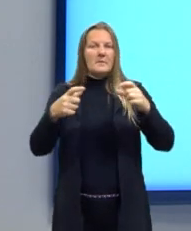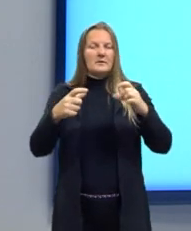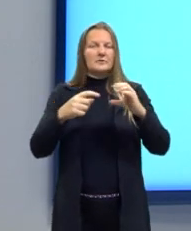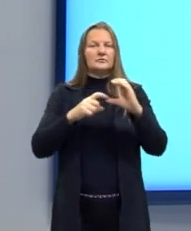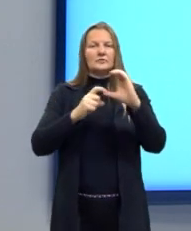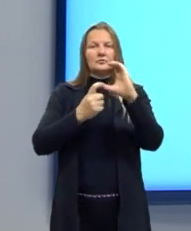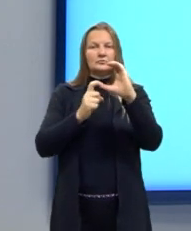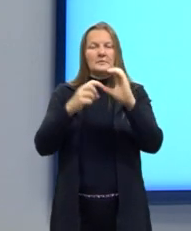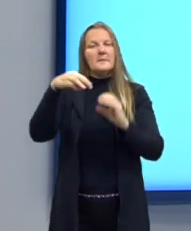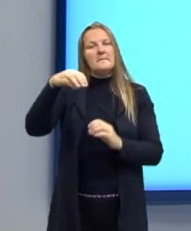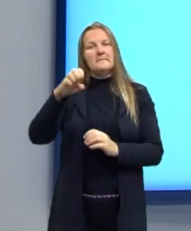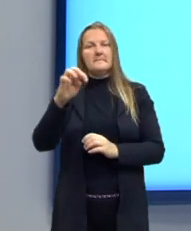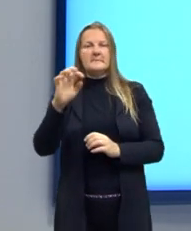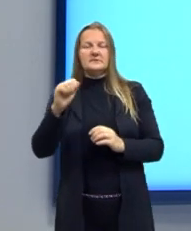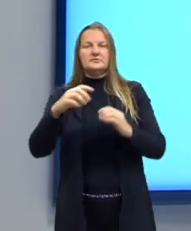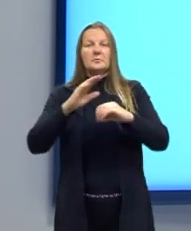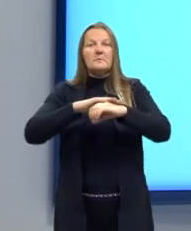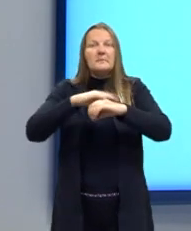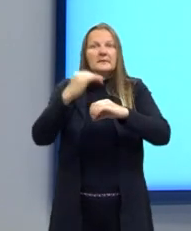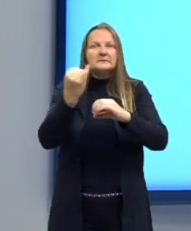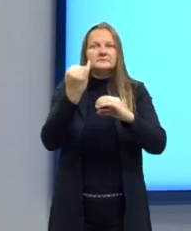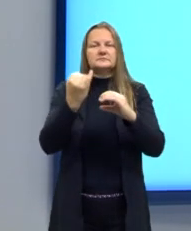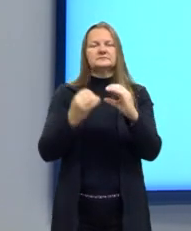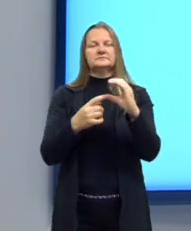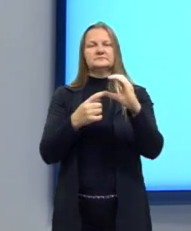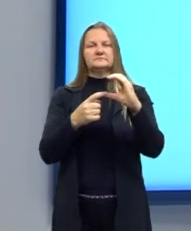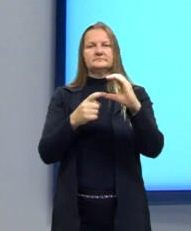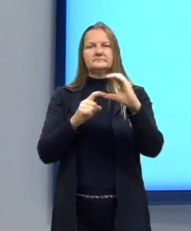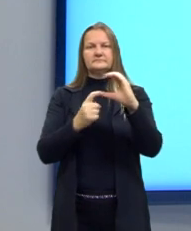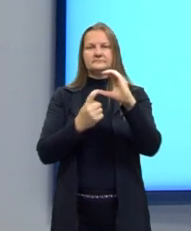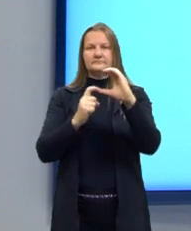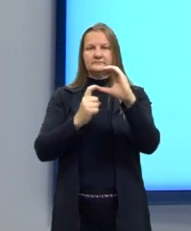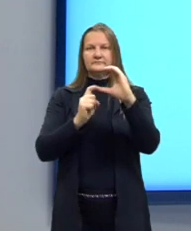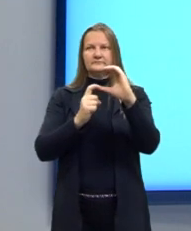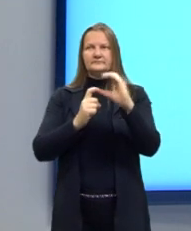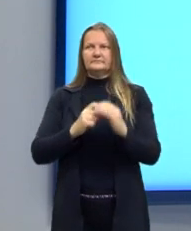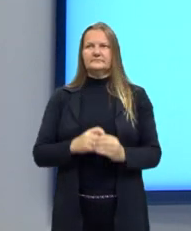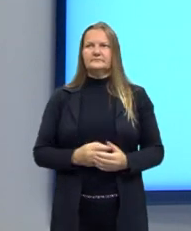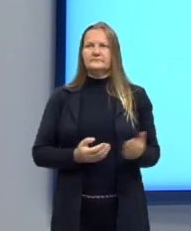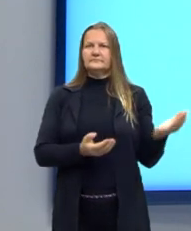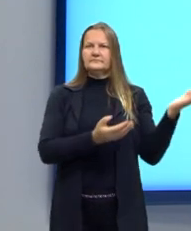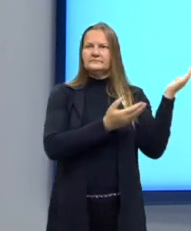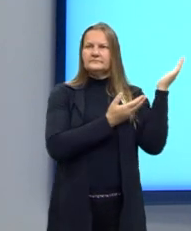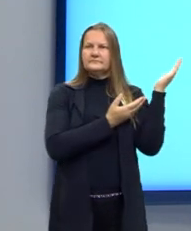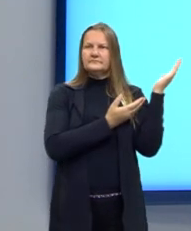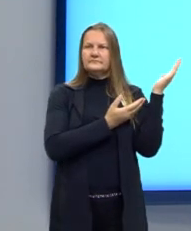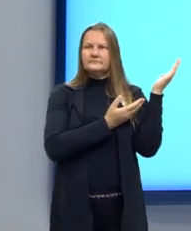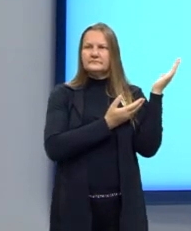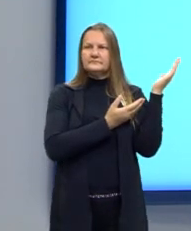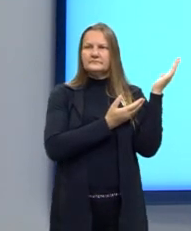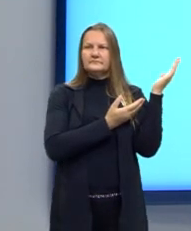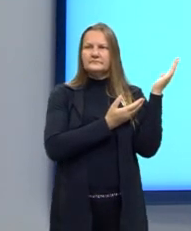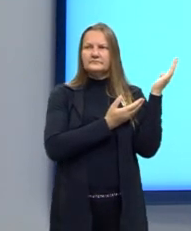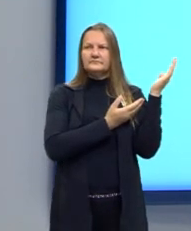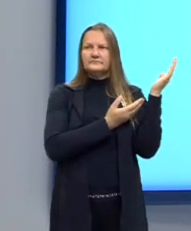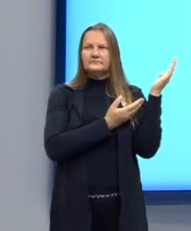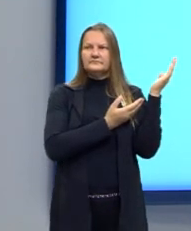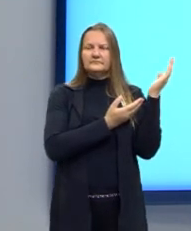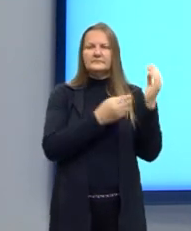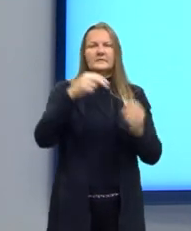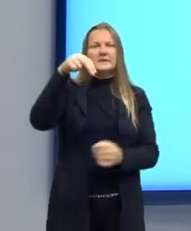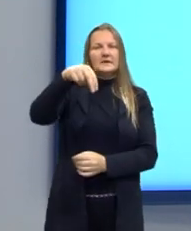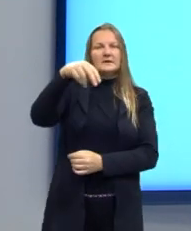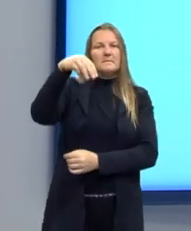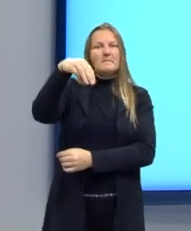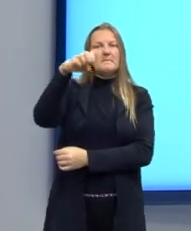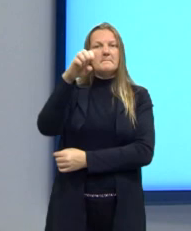metil, então ele é a cadeia principal, a benzina amina. E no N, aqui eu tenho uma ramificação, que é o metil, né? N-metil,